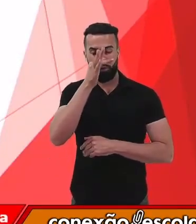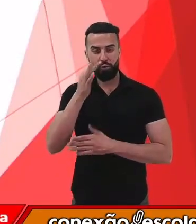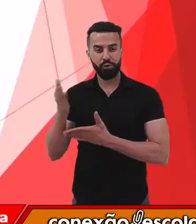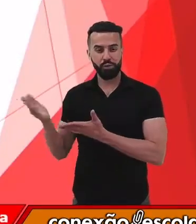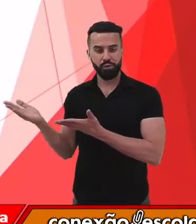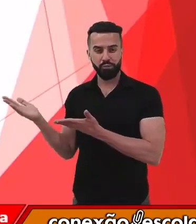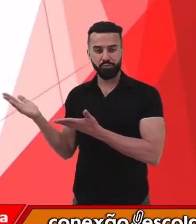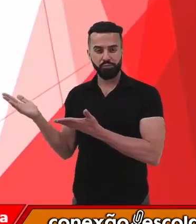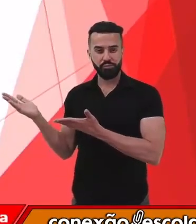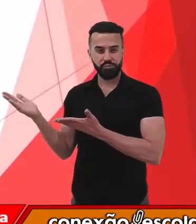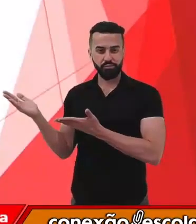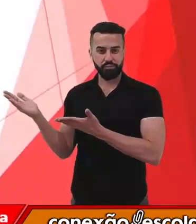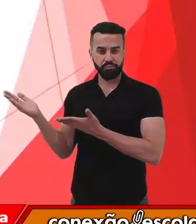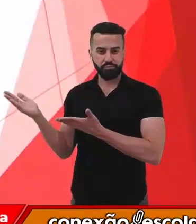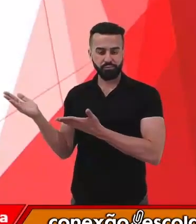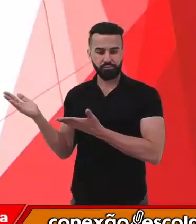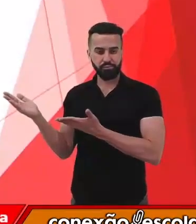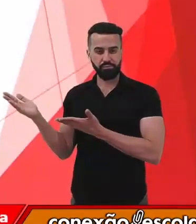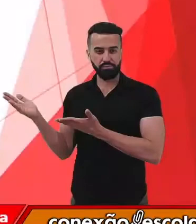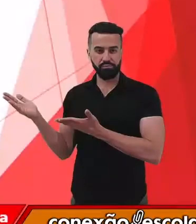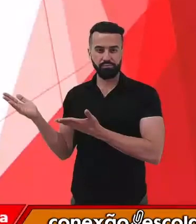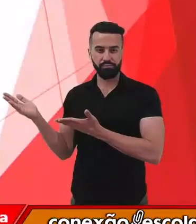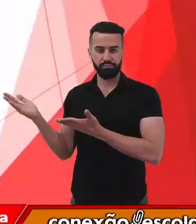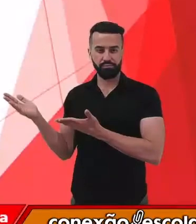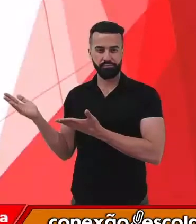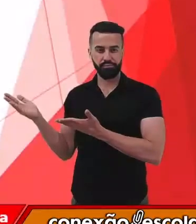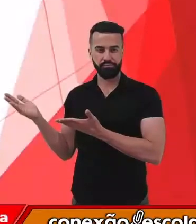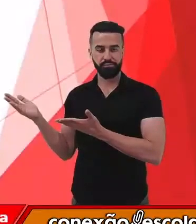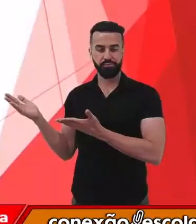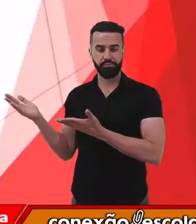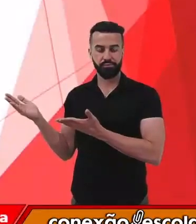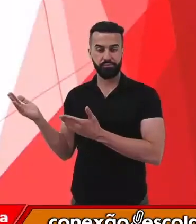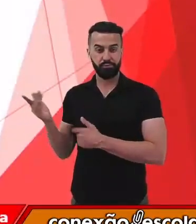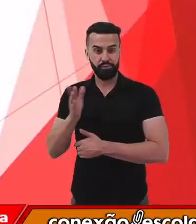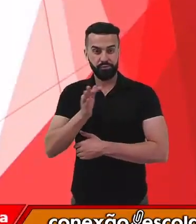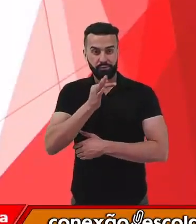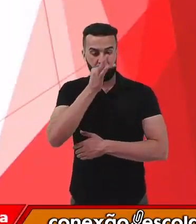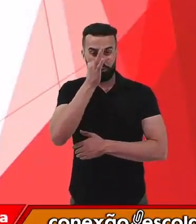planta, que eu não vou dizer qual. Essa flor fecunda,